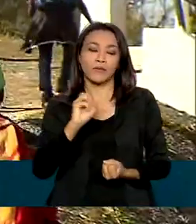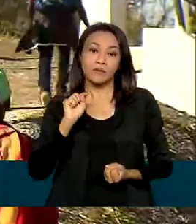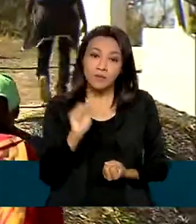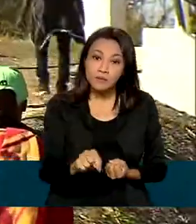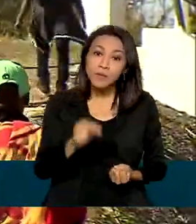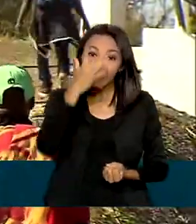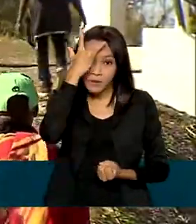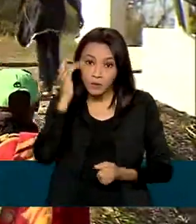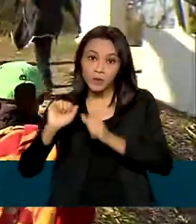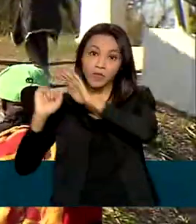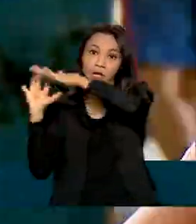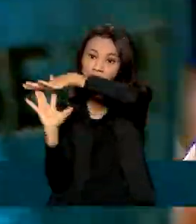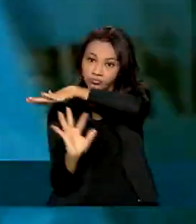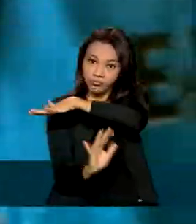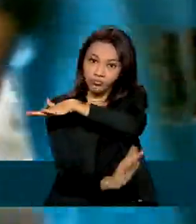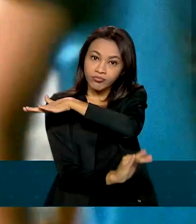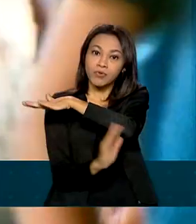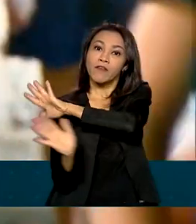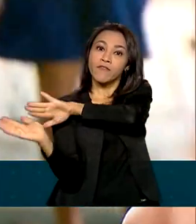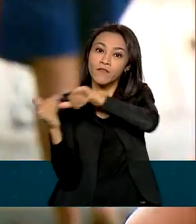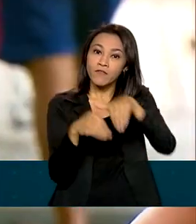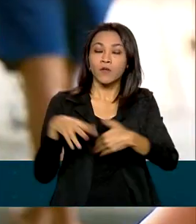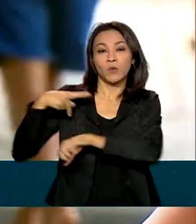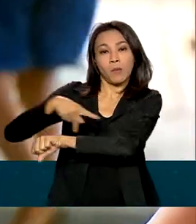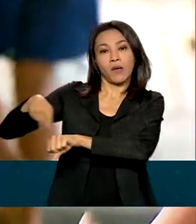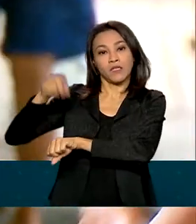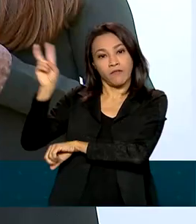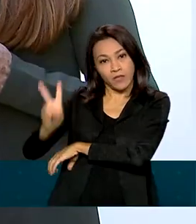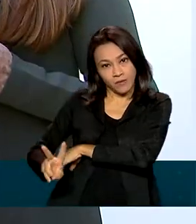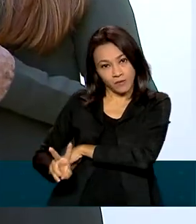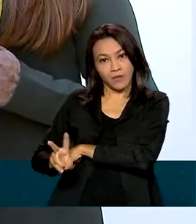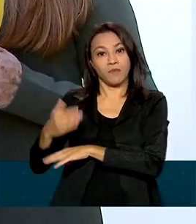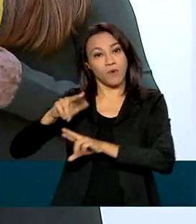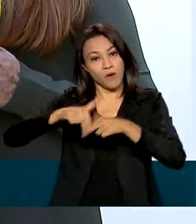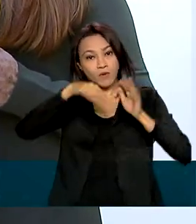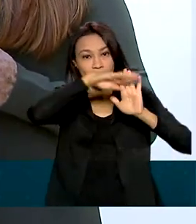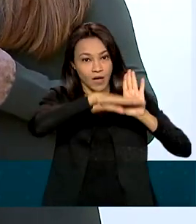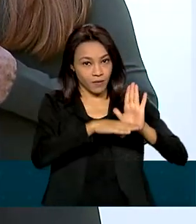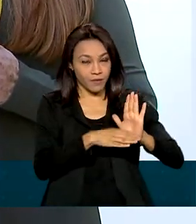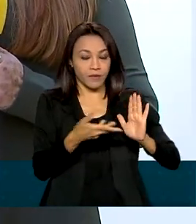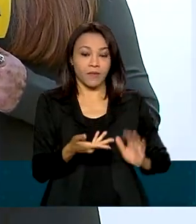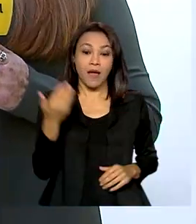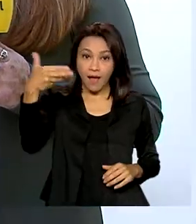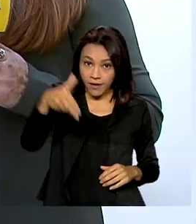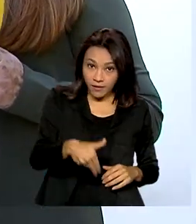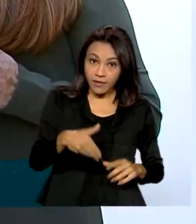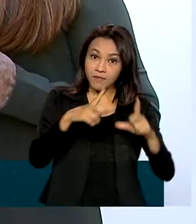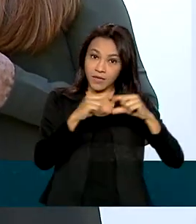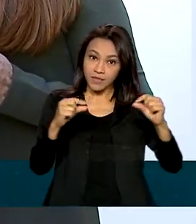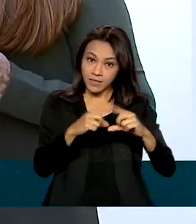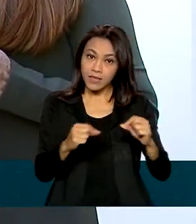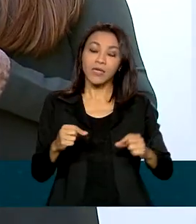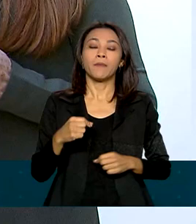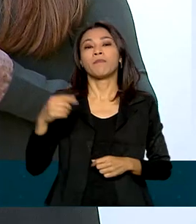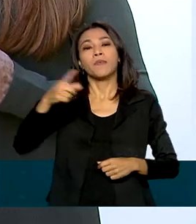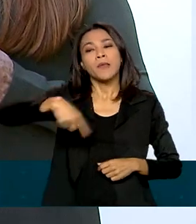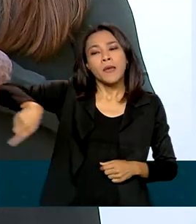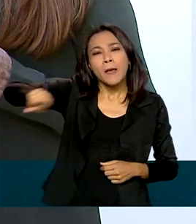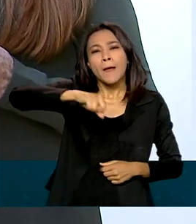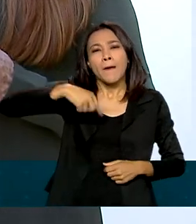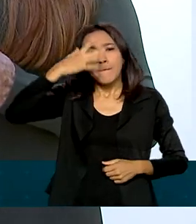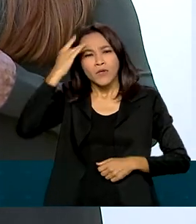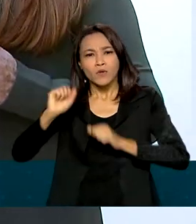vindos da Venezuela dentro da Operação Acolhida. Aqui em Brasília, migrantes e refugiados são